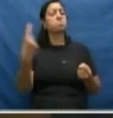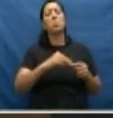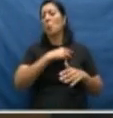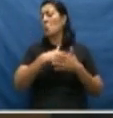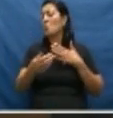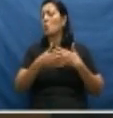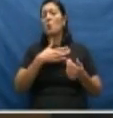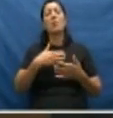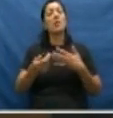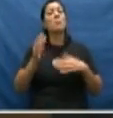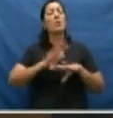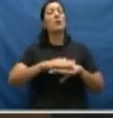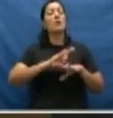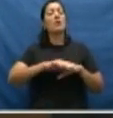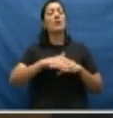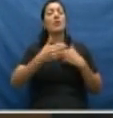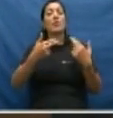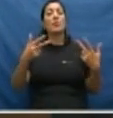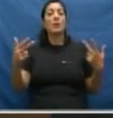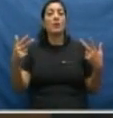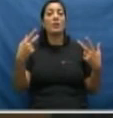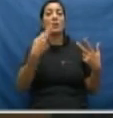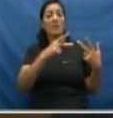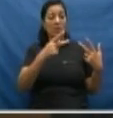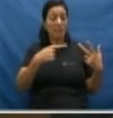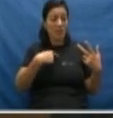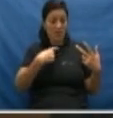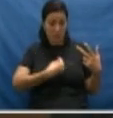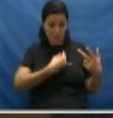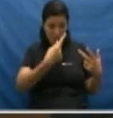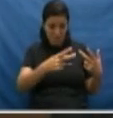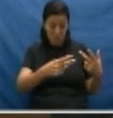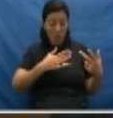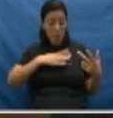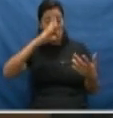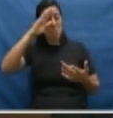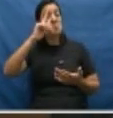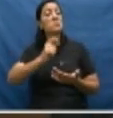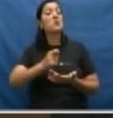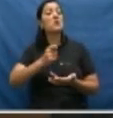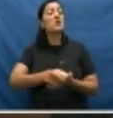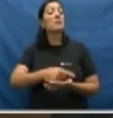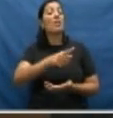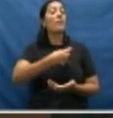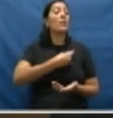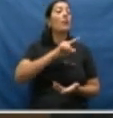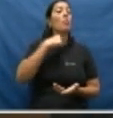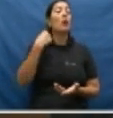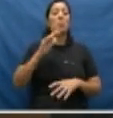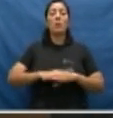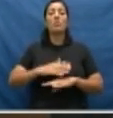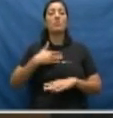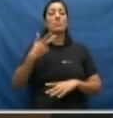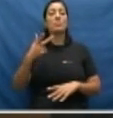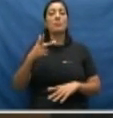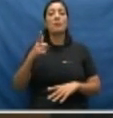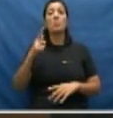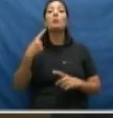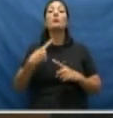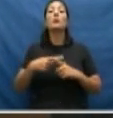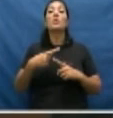fazer e desfazer, inclusive, da decisão da própria vida da mulher. Que é uma questão, no caso, cultural.